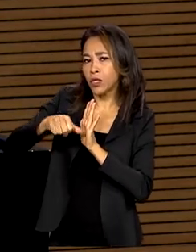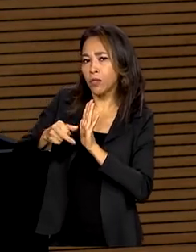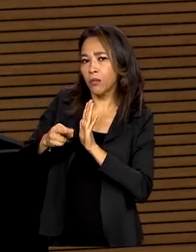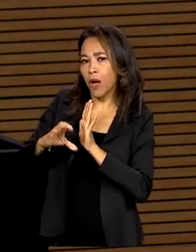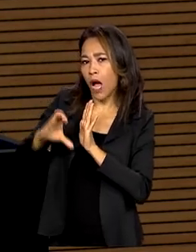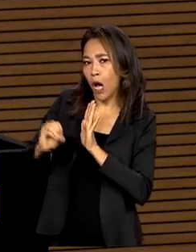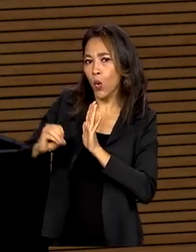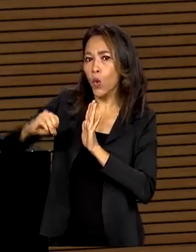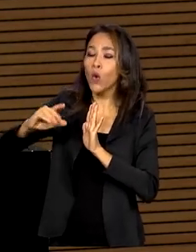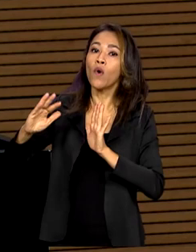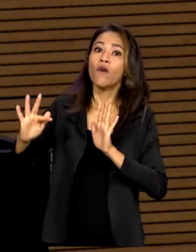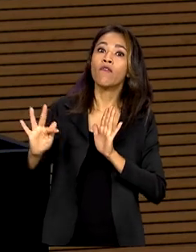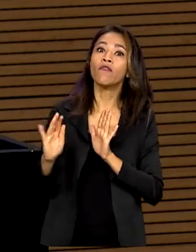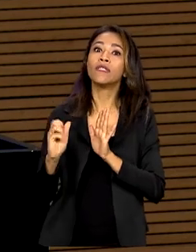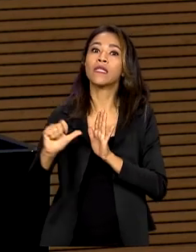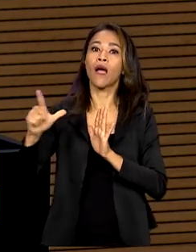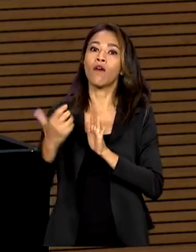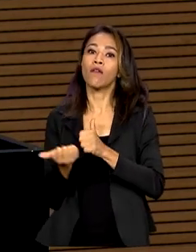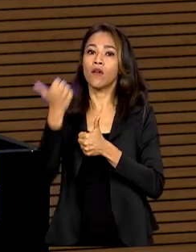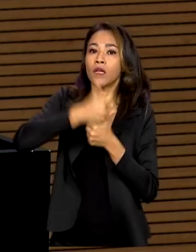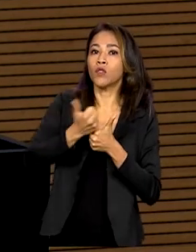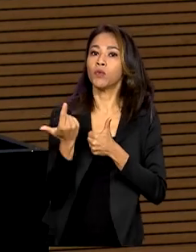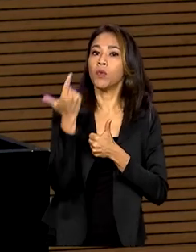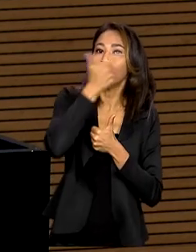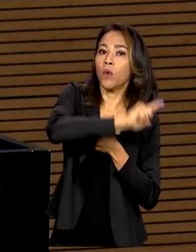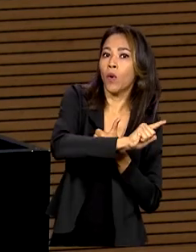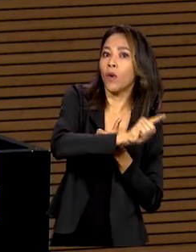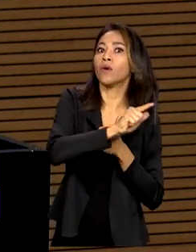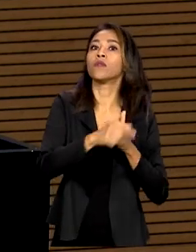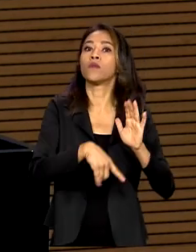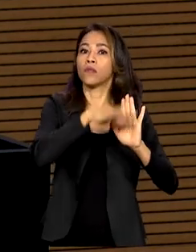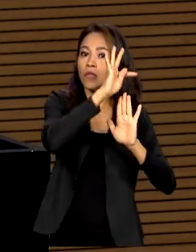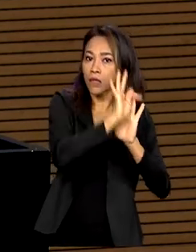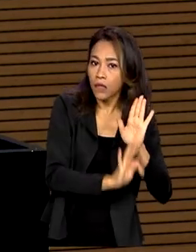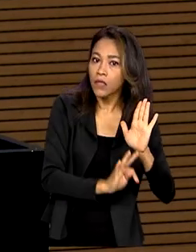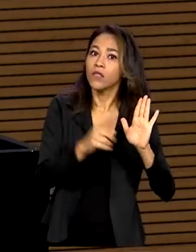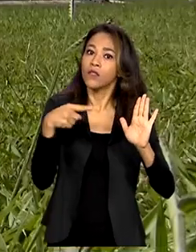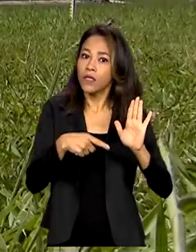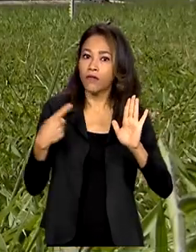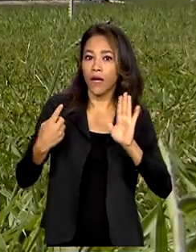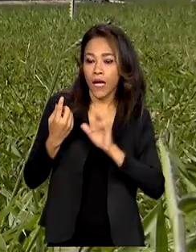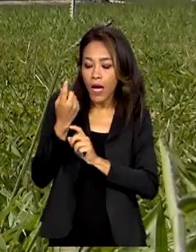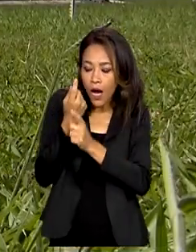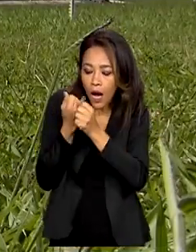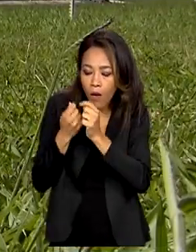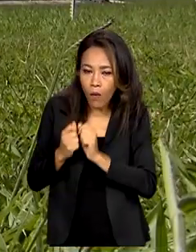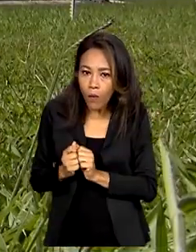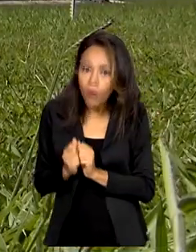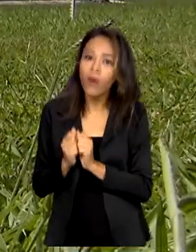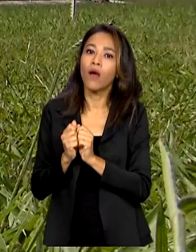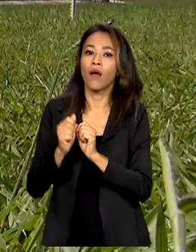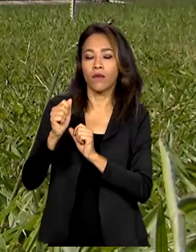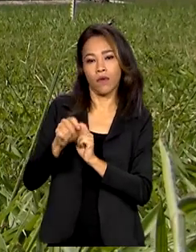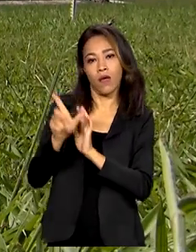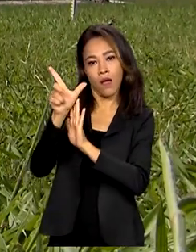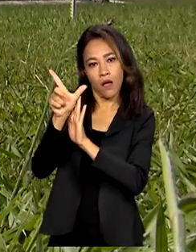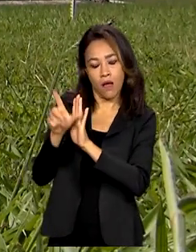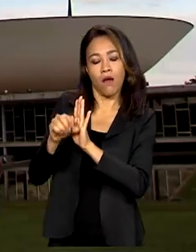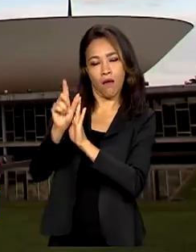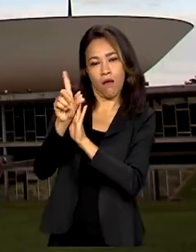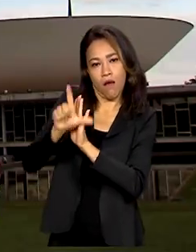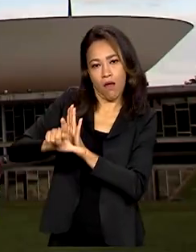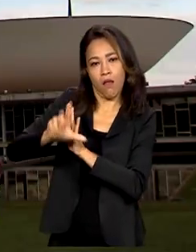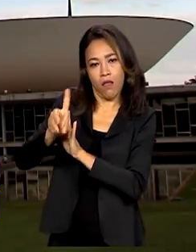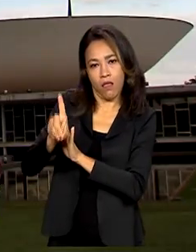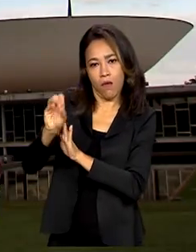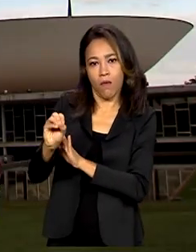substituir o teto fiscal, que é quem baseia os cálculos da LDO. Com a aprovação do novo marco, também